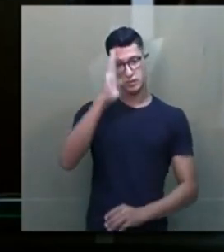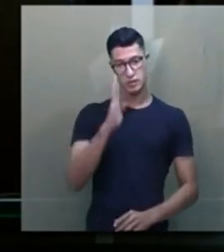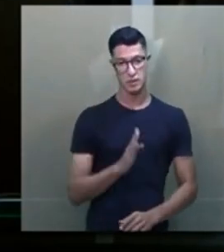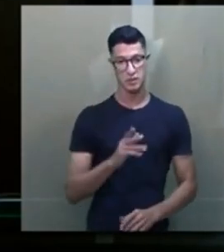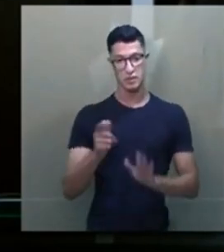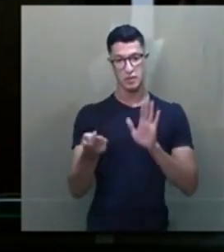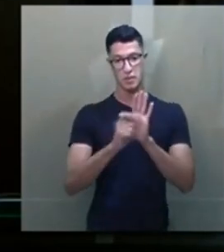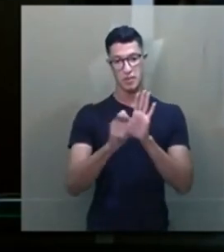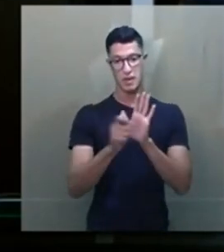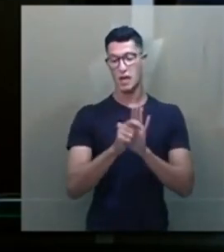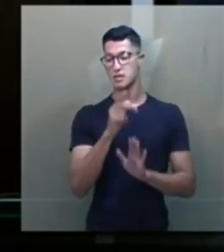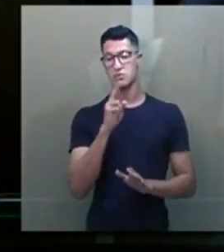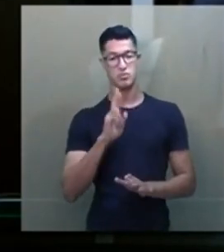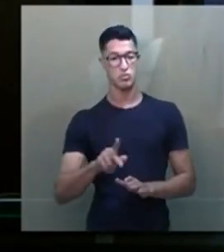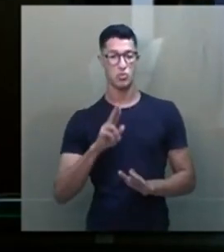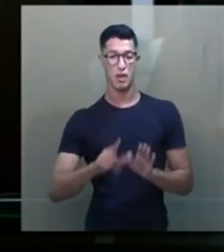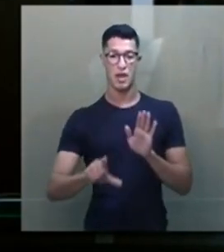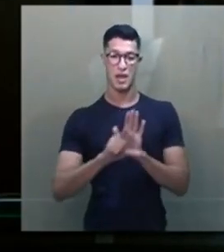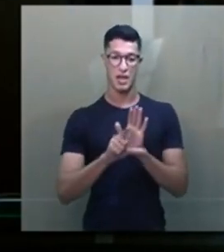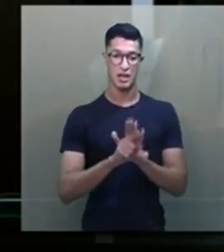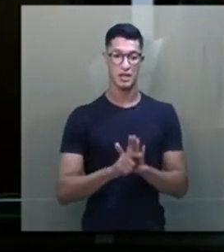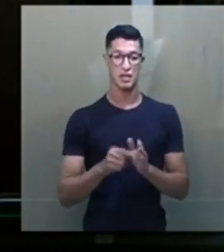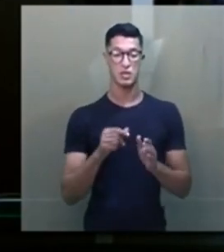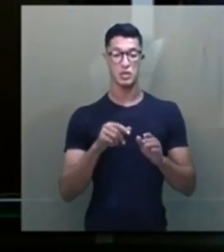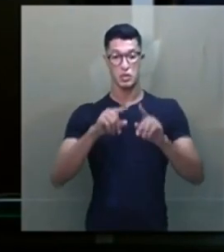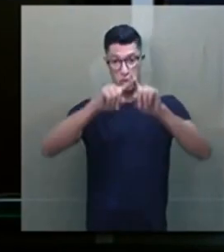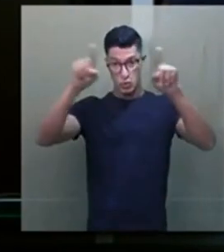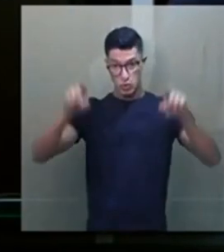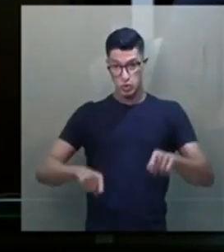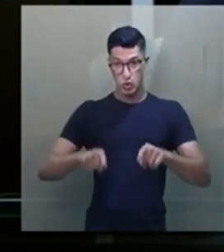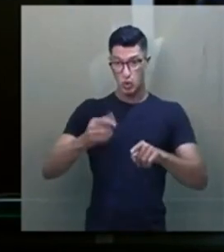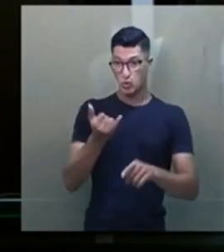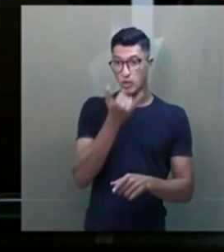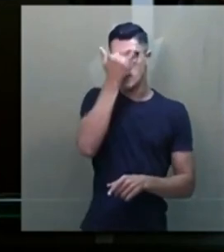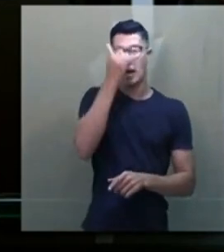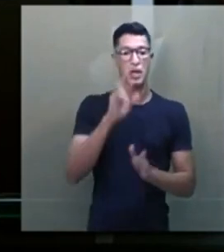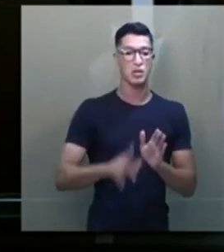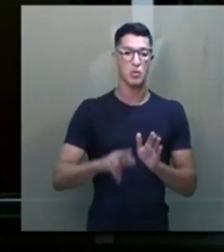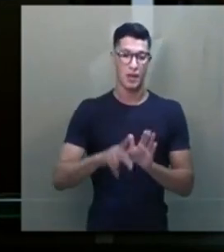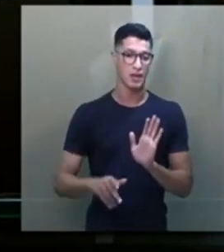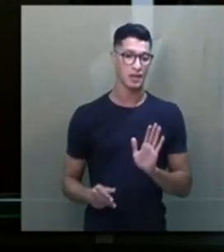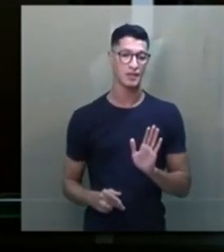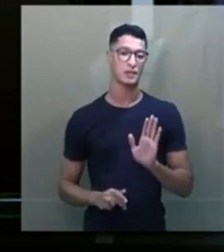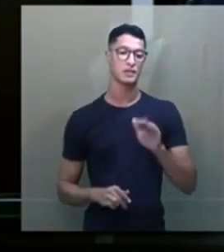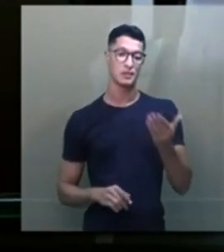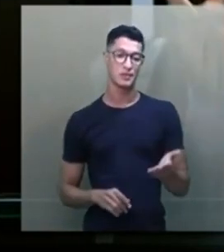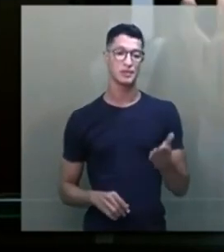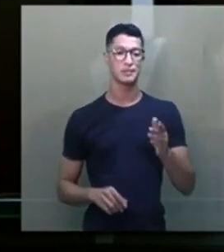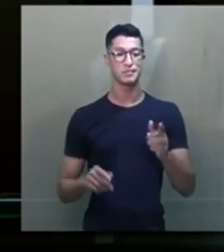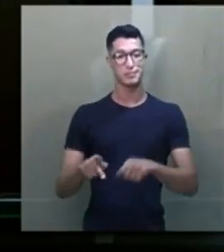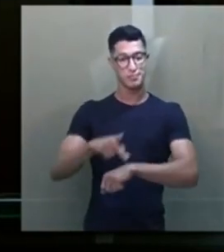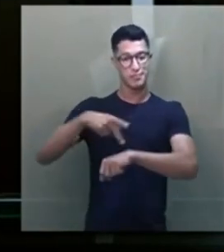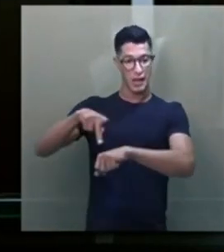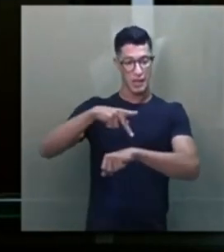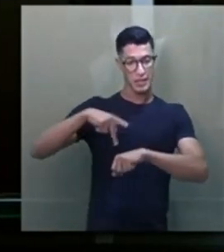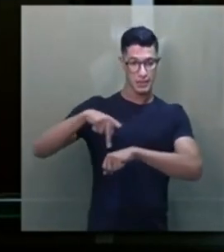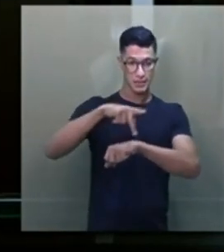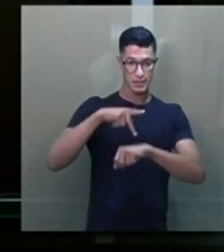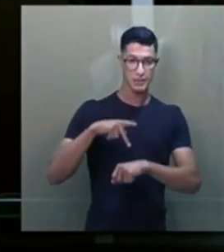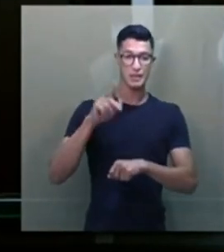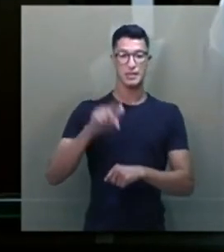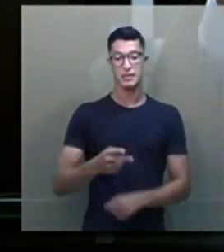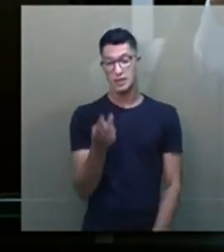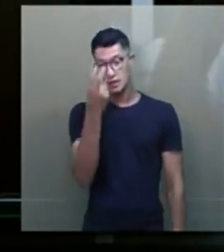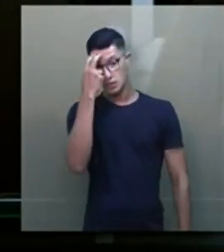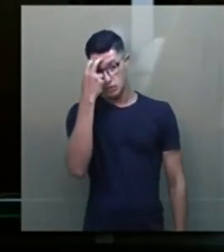que a maconha não é legalizada no Brasil, que o jogo de azar não é legalizado no Brasil, enquanto em muitos países essa